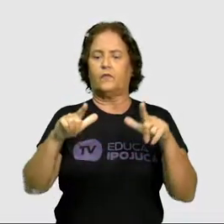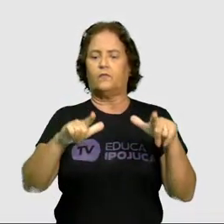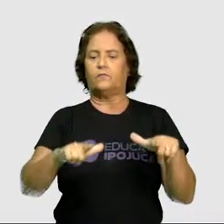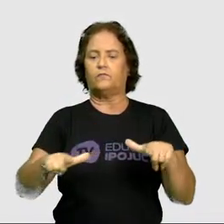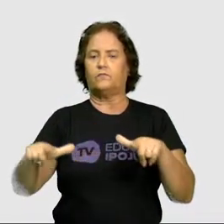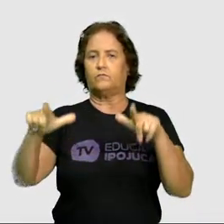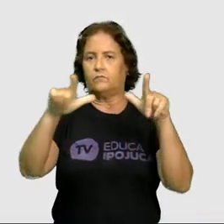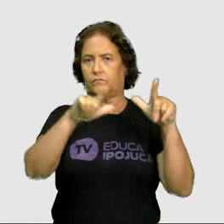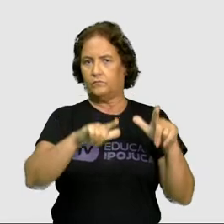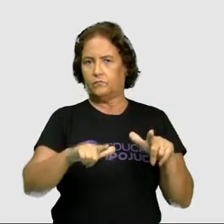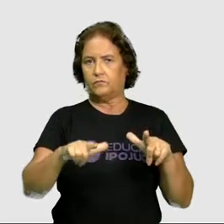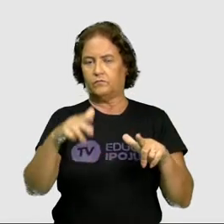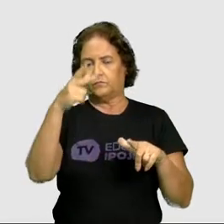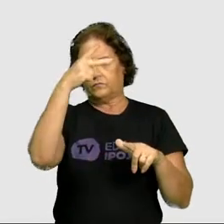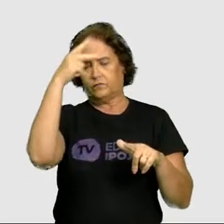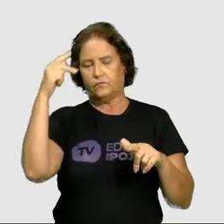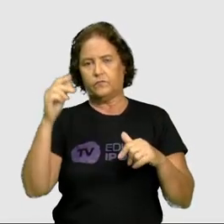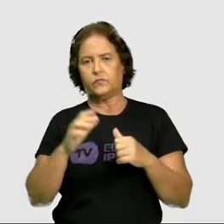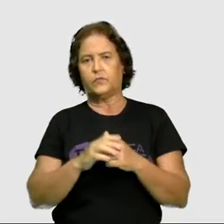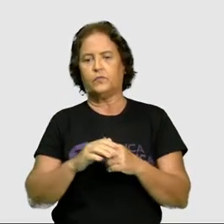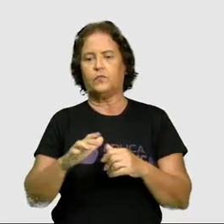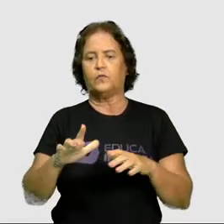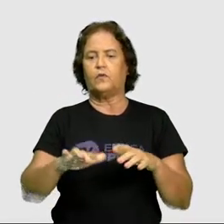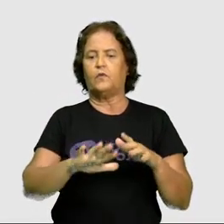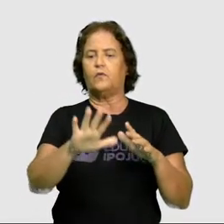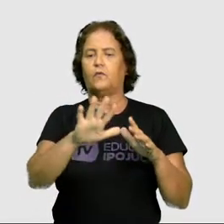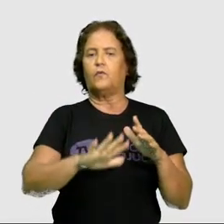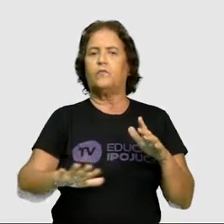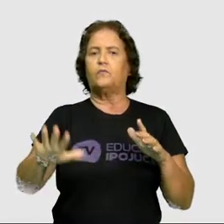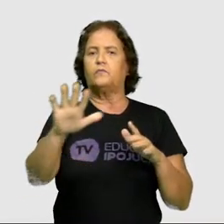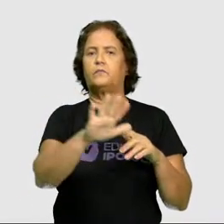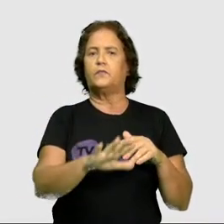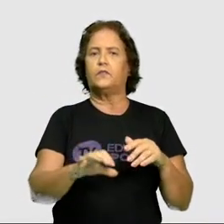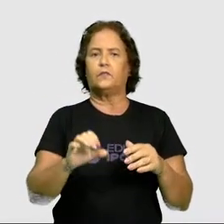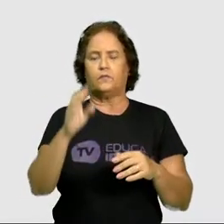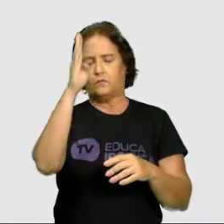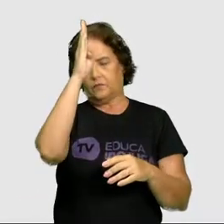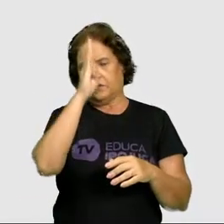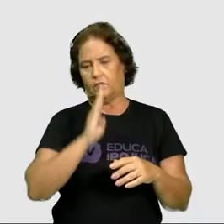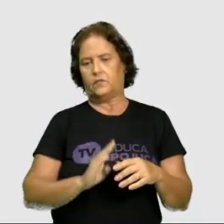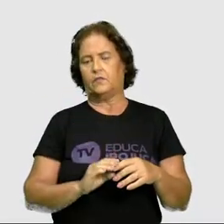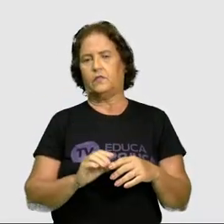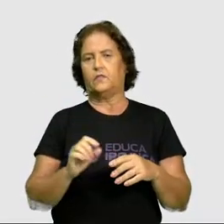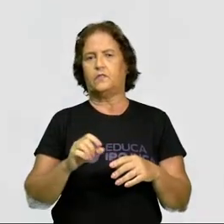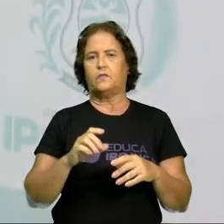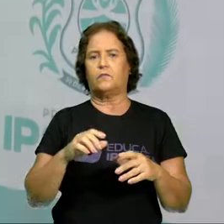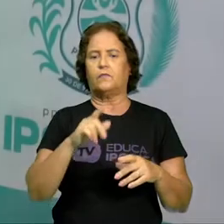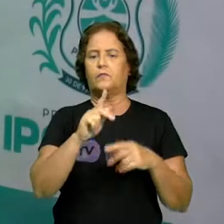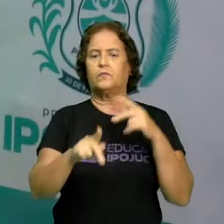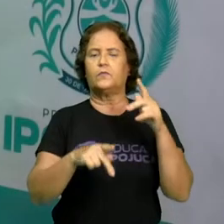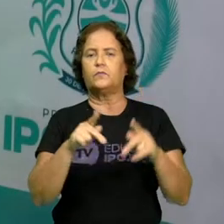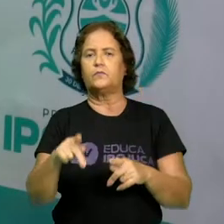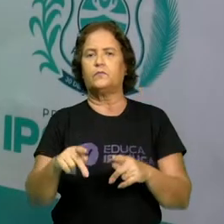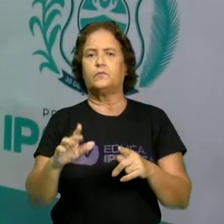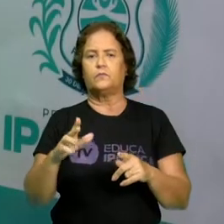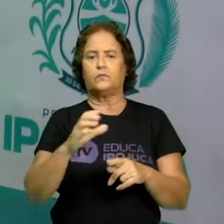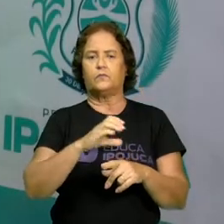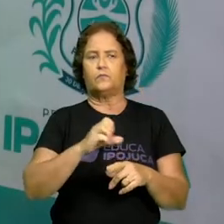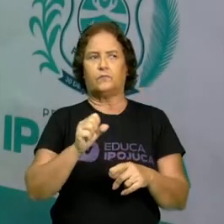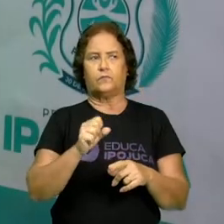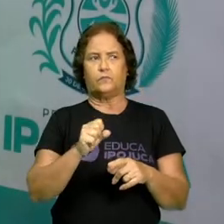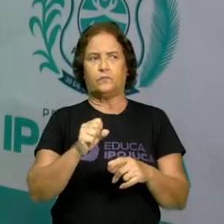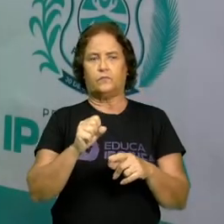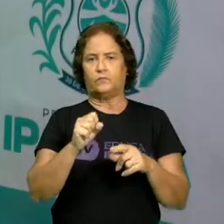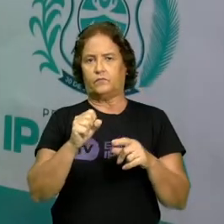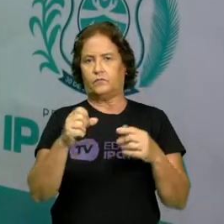públicos, que são os ambientes gratuitos para a população da nossa cidade. Portanto, seria interessante que você tivesse